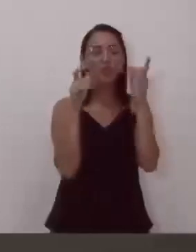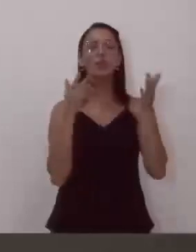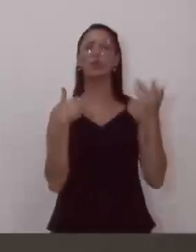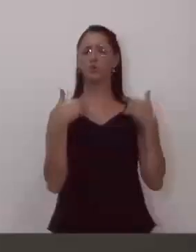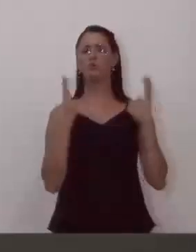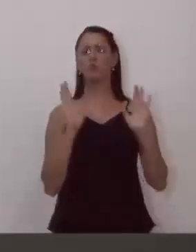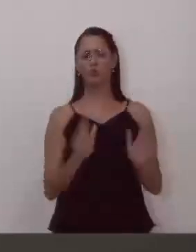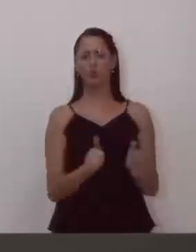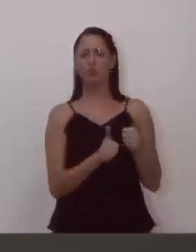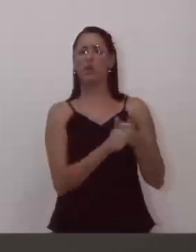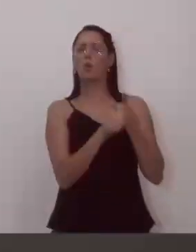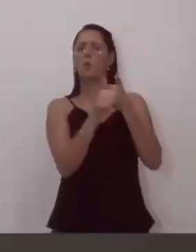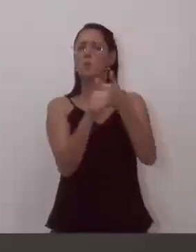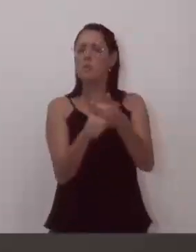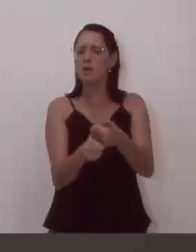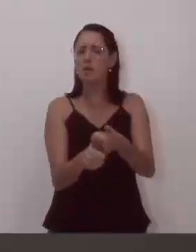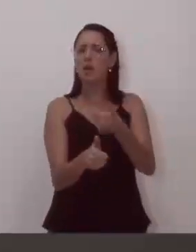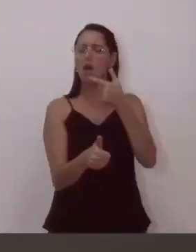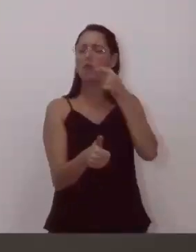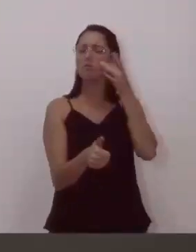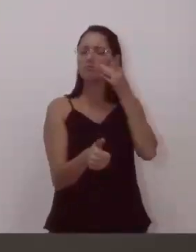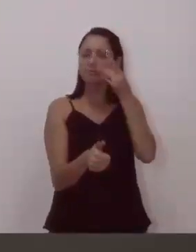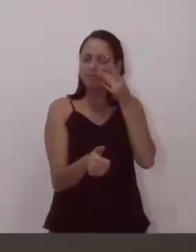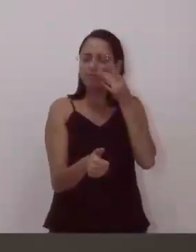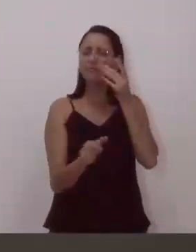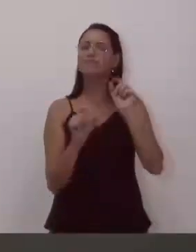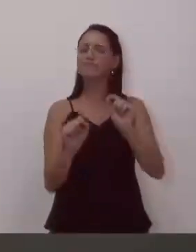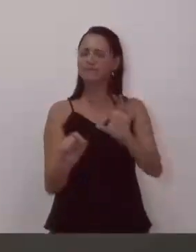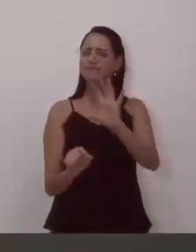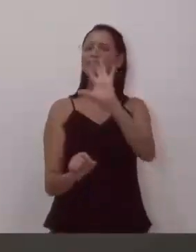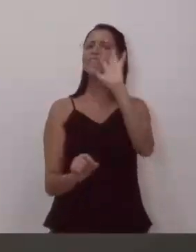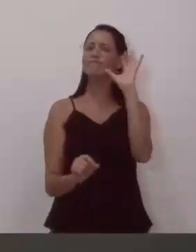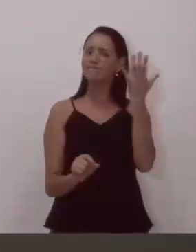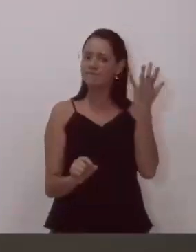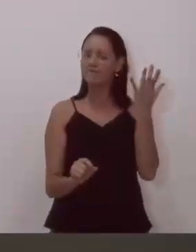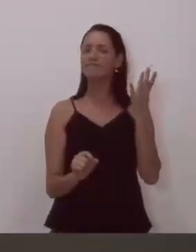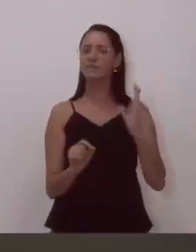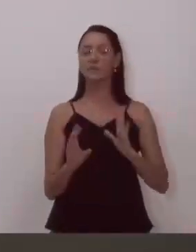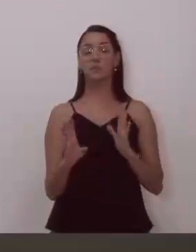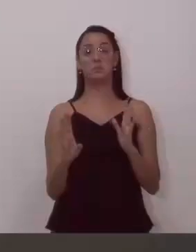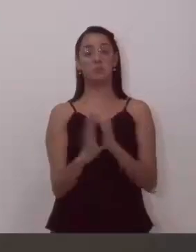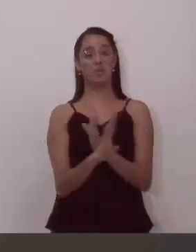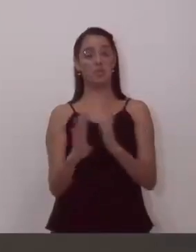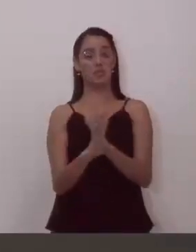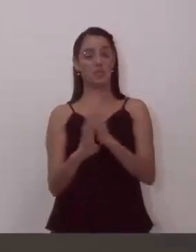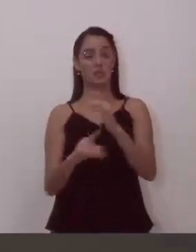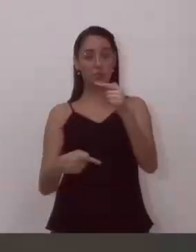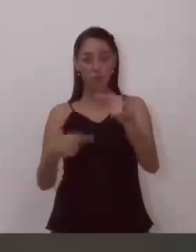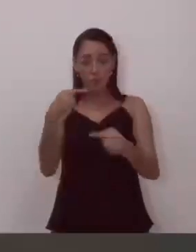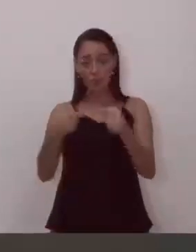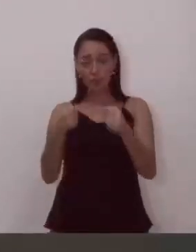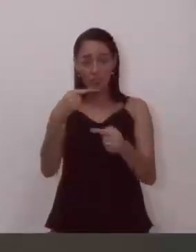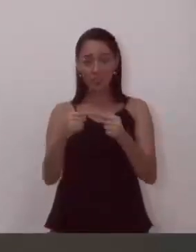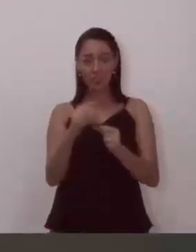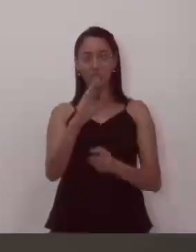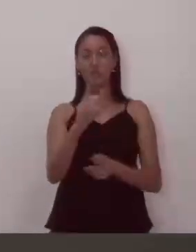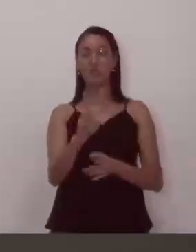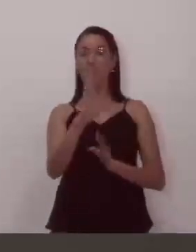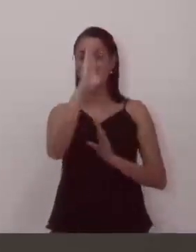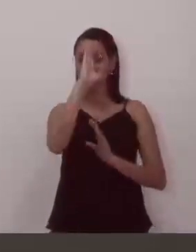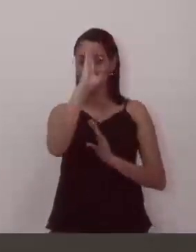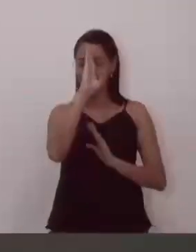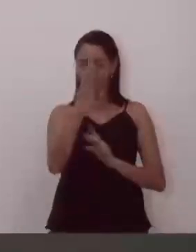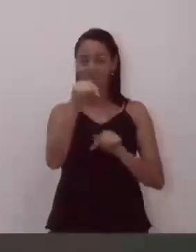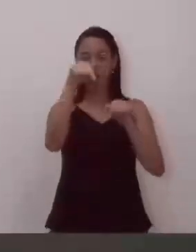no Conselho de Educação, que realmente está havendo perseguição, especificamente com essa professora, mas